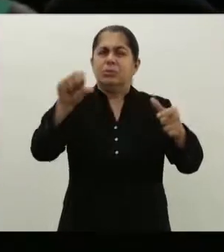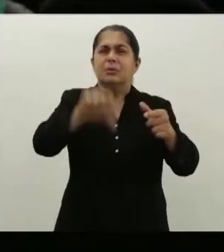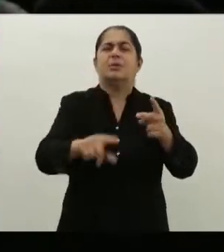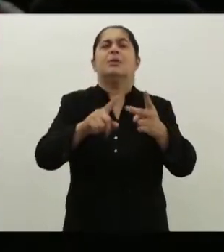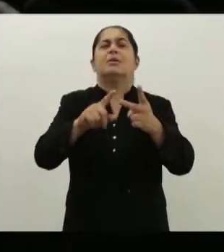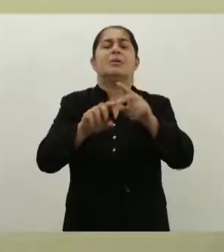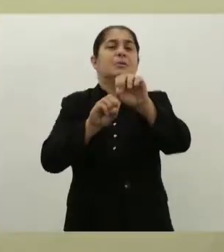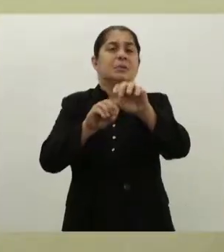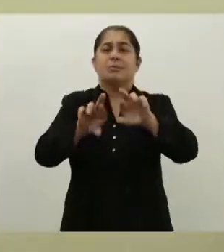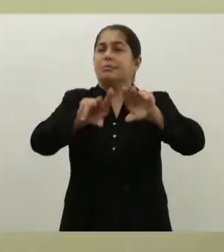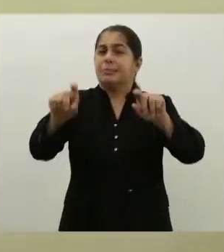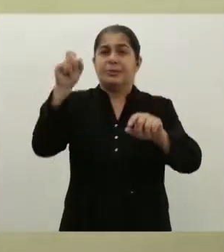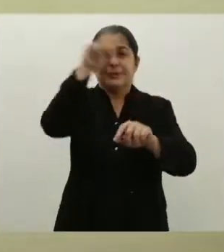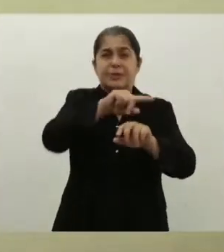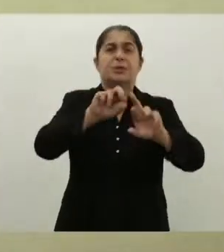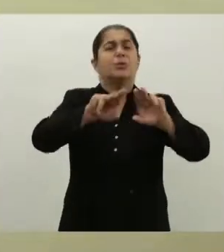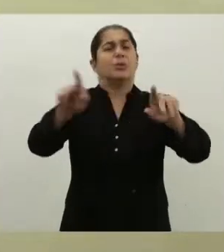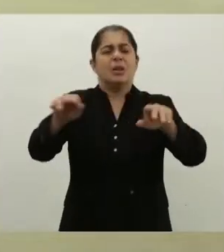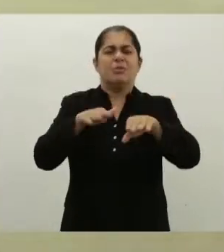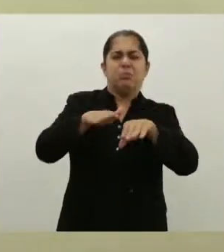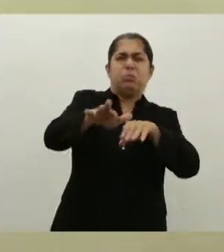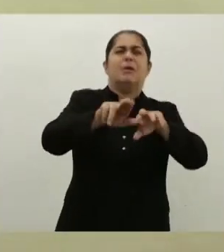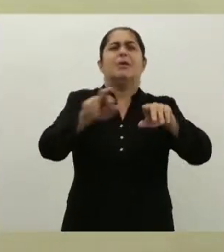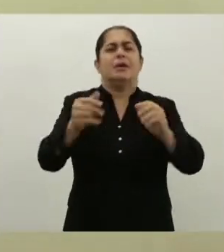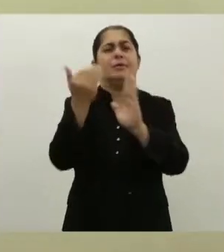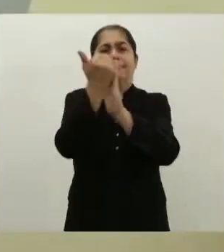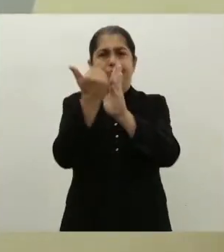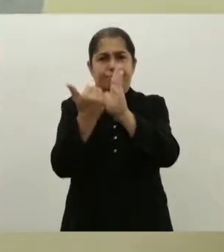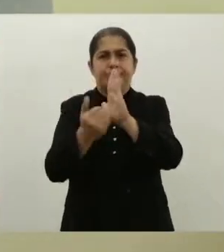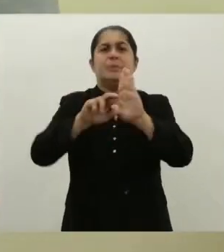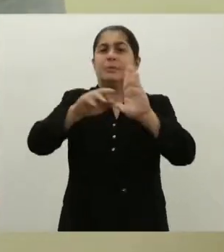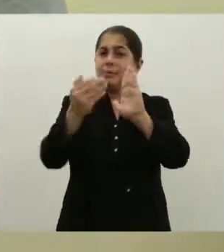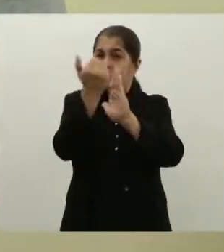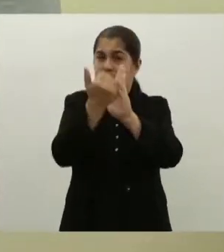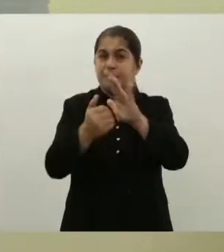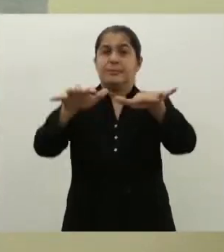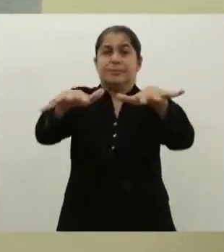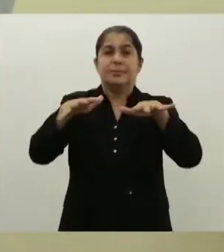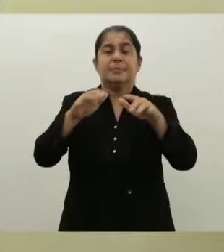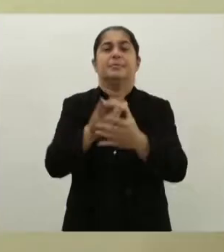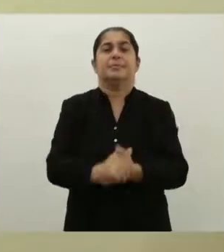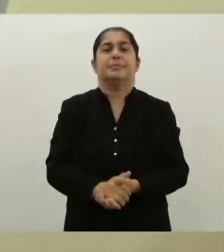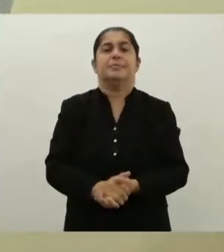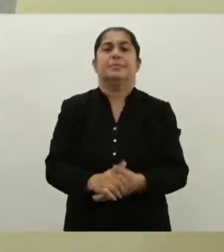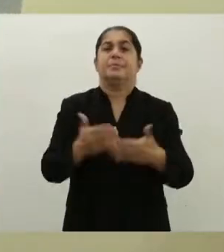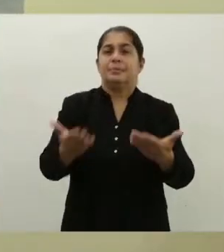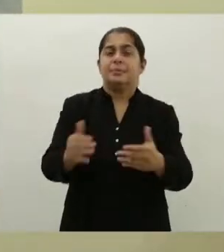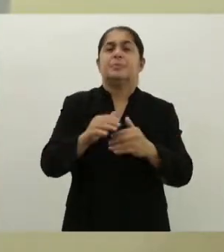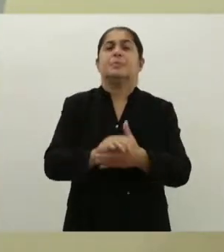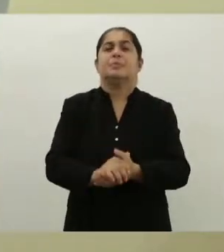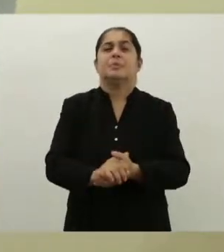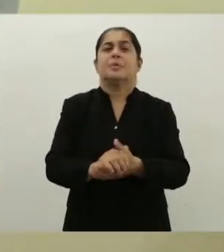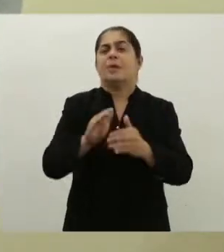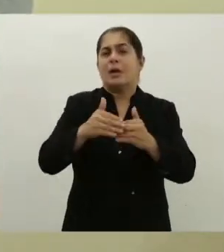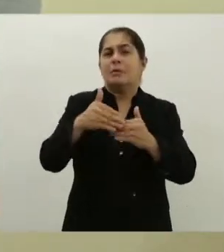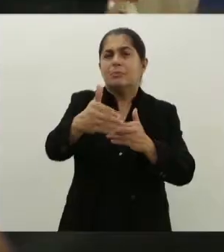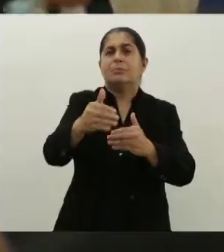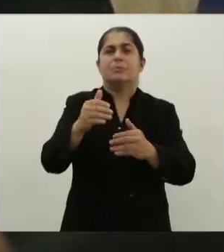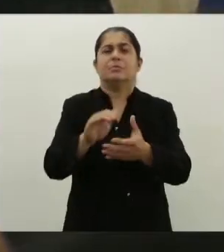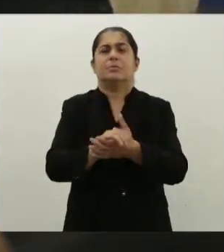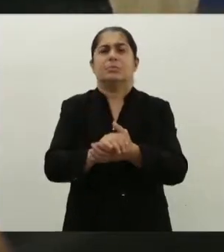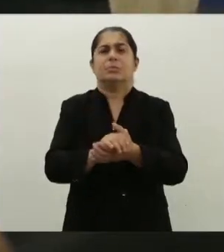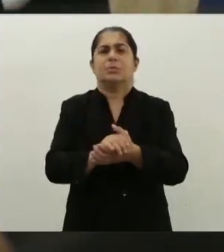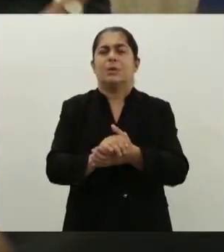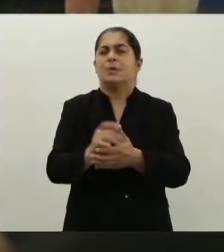educação do município foram os principais pontos debatidos durante a audiência pública. Aos poucos, os cidadãos,